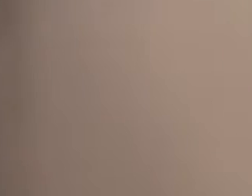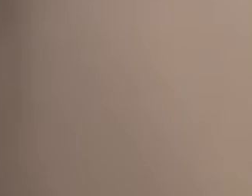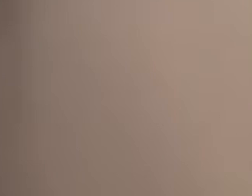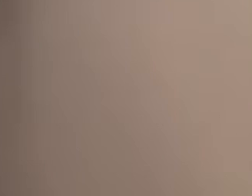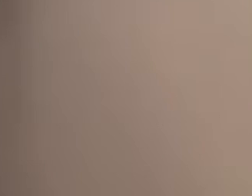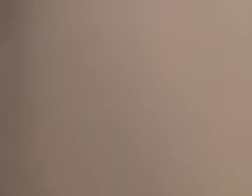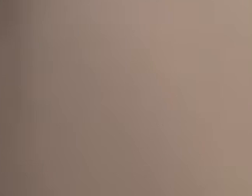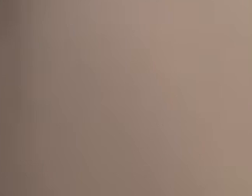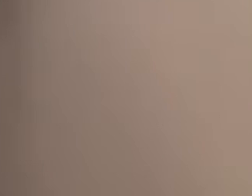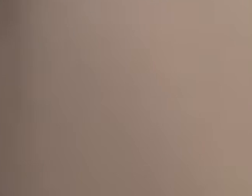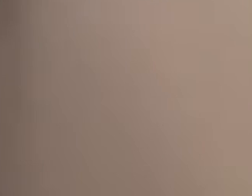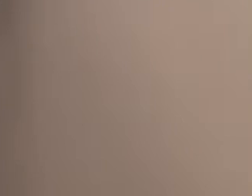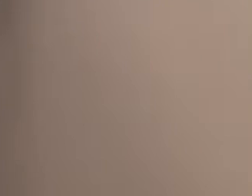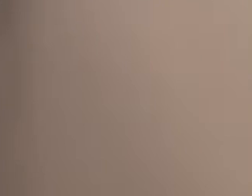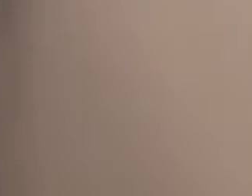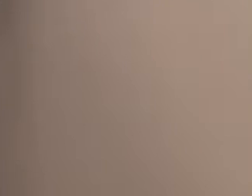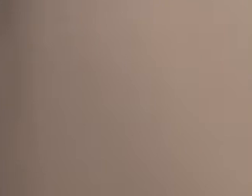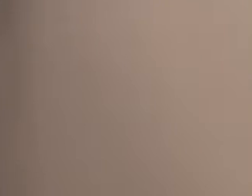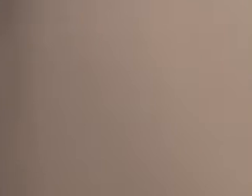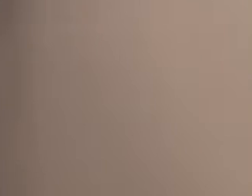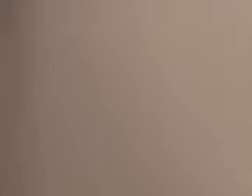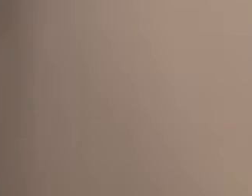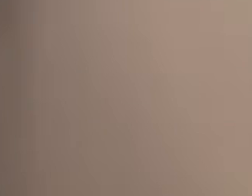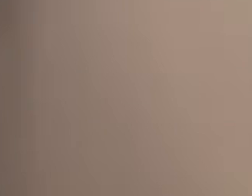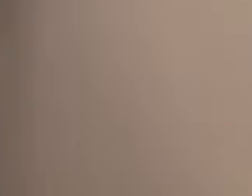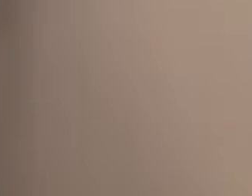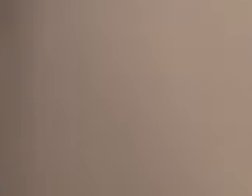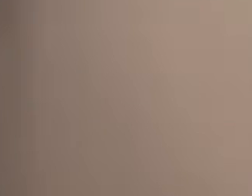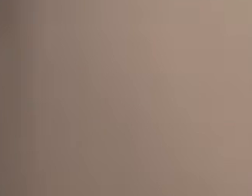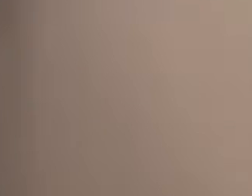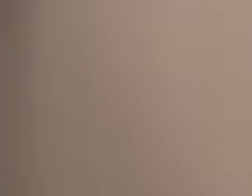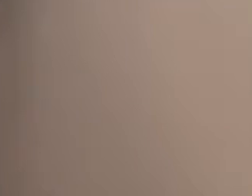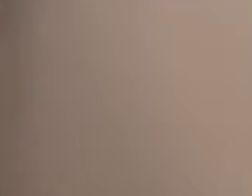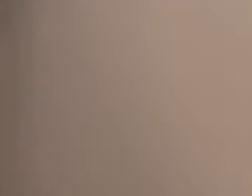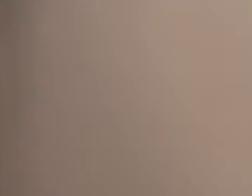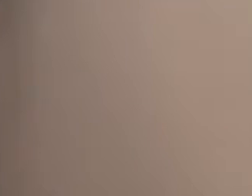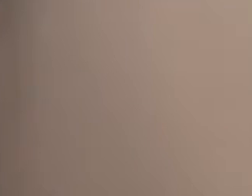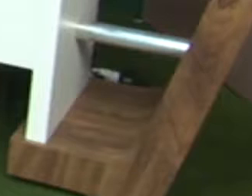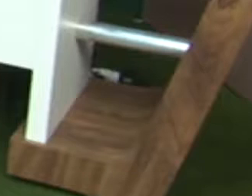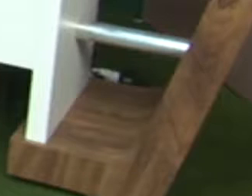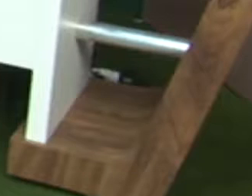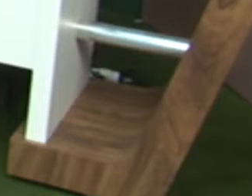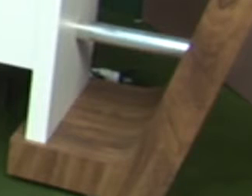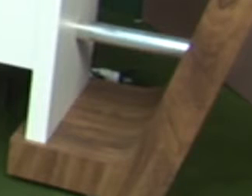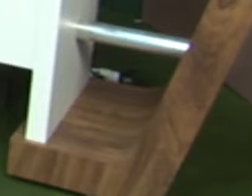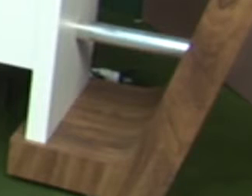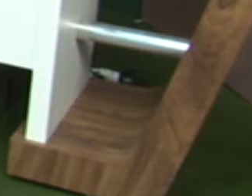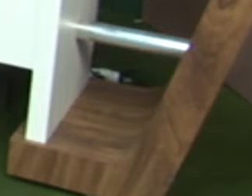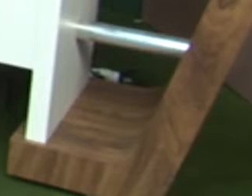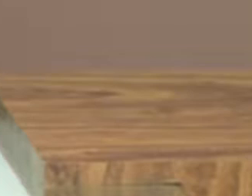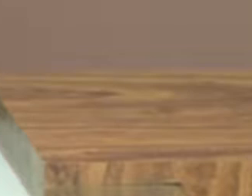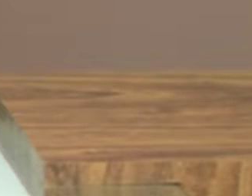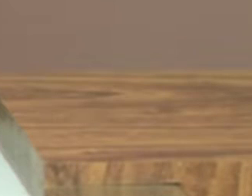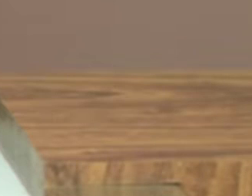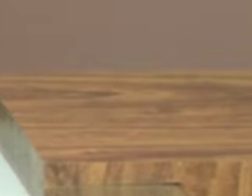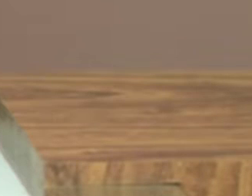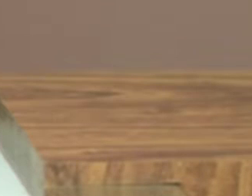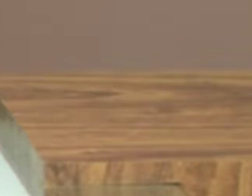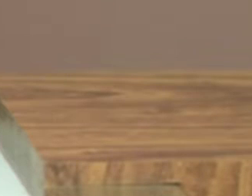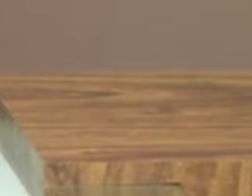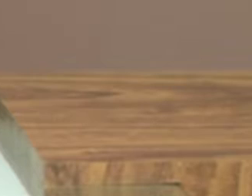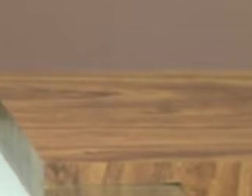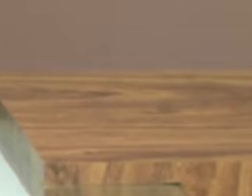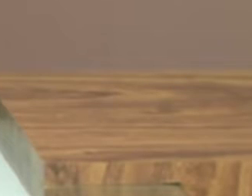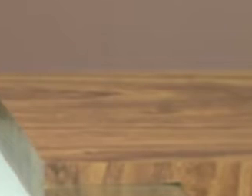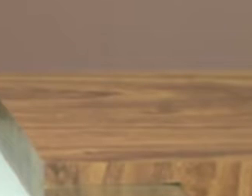aqui no Instituto Federal de Rondônia. Por enquanto é isso. É. Boa noite a todos, né? Como a